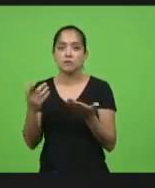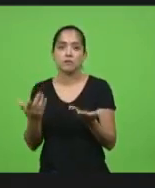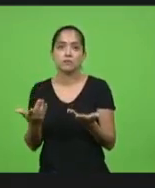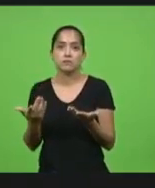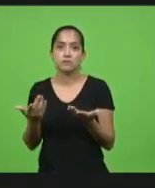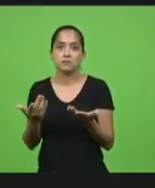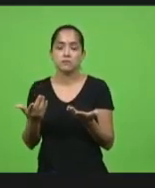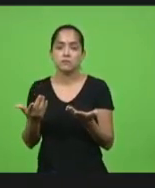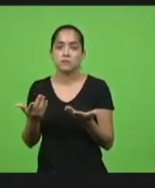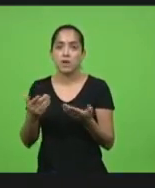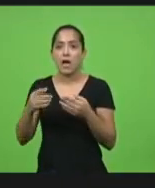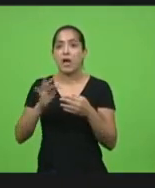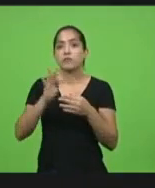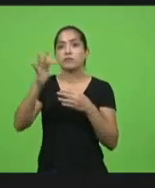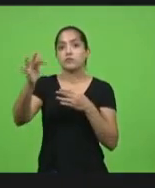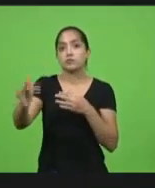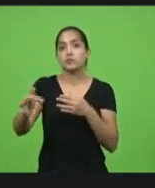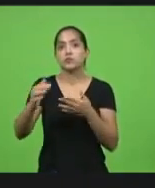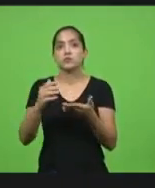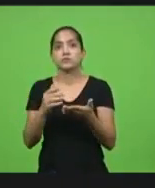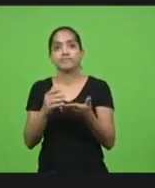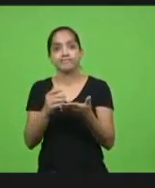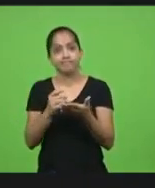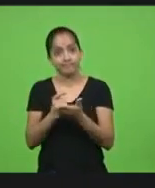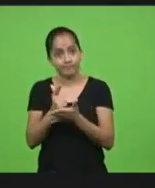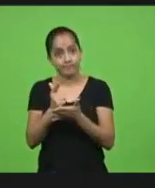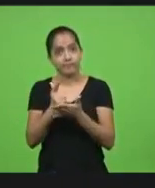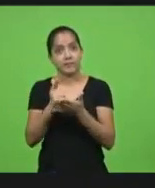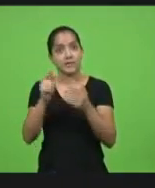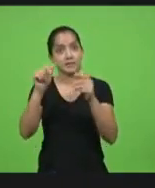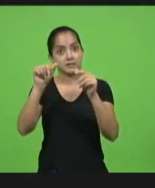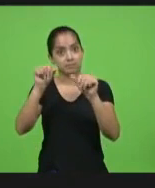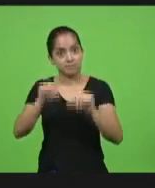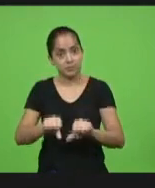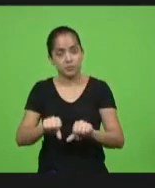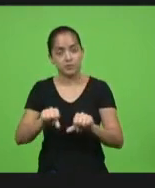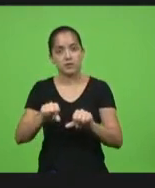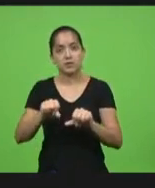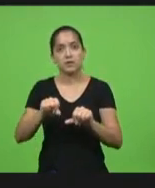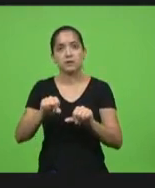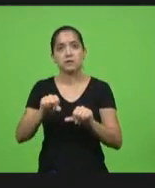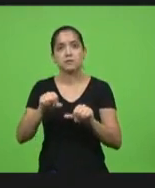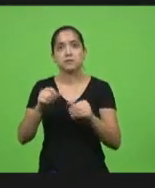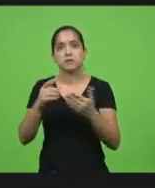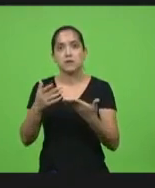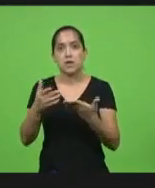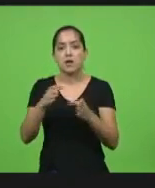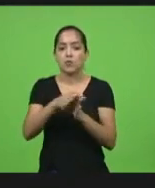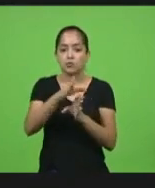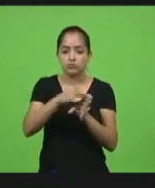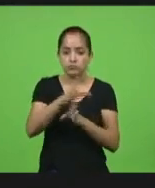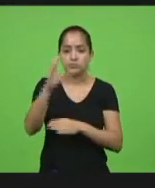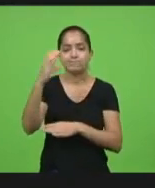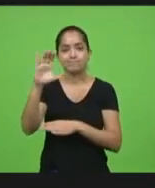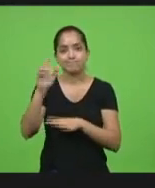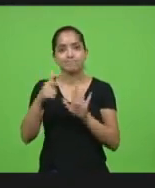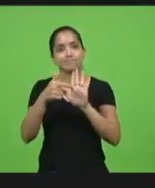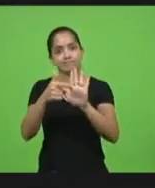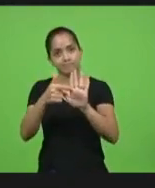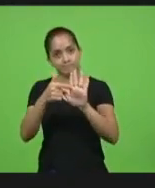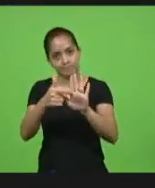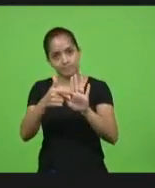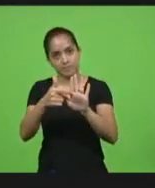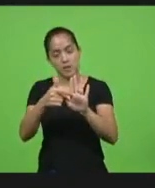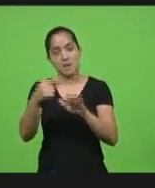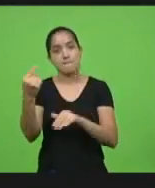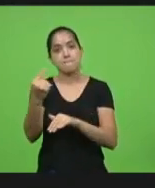no futuro nós vamos pagar caríssimo por isso e como eu disse orientação científica tá aí a primeira delas